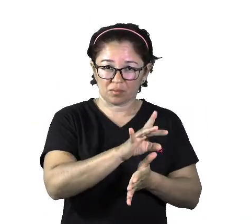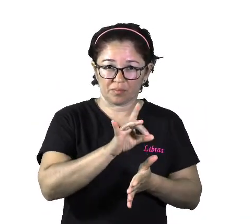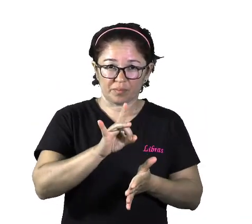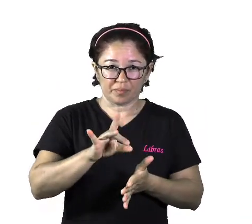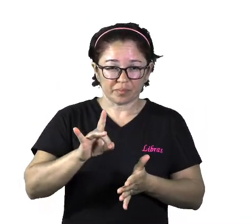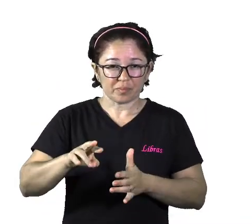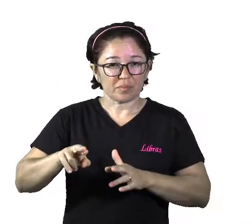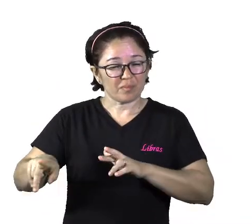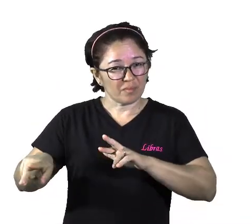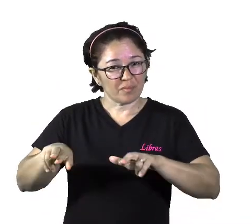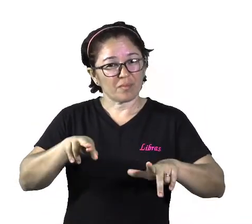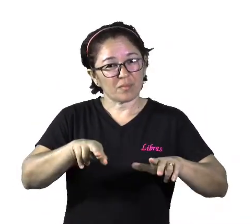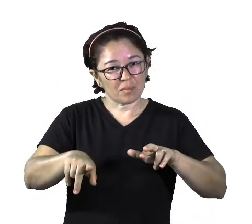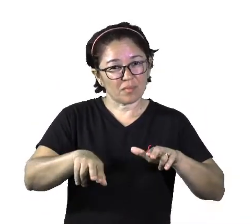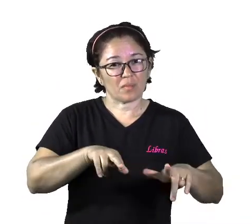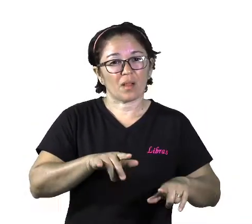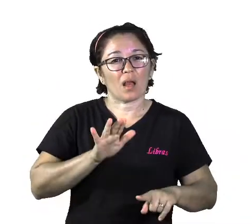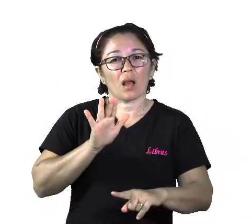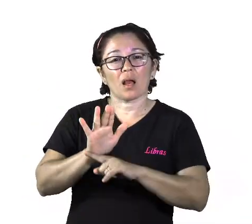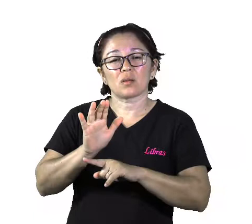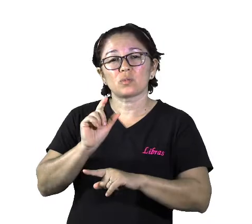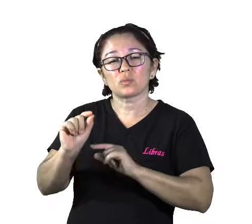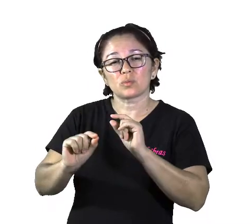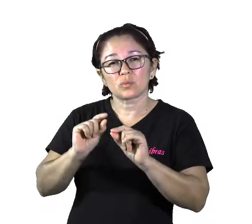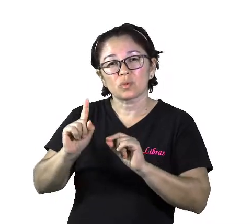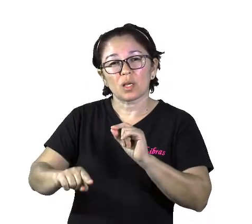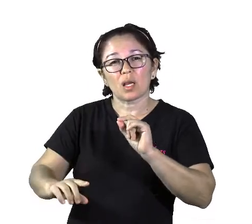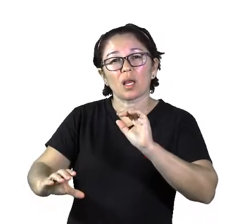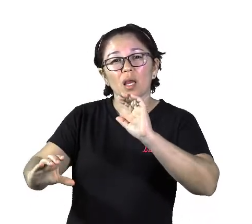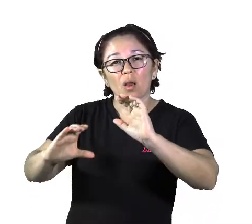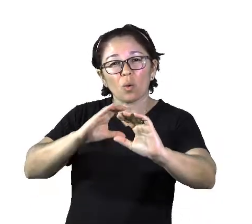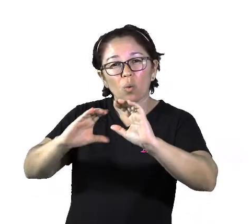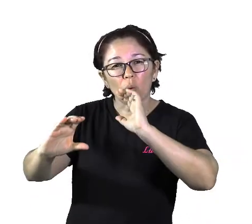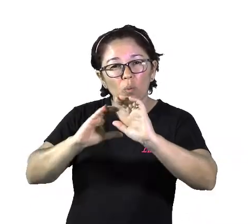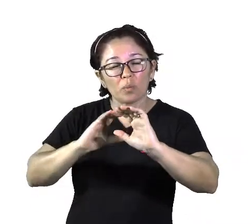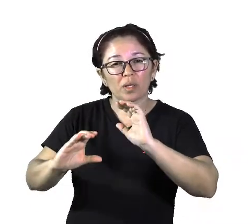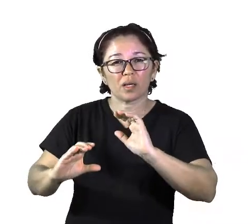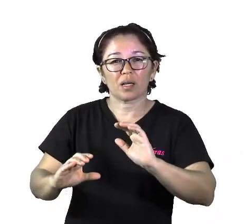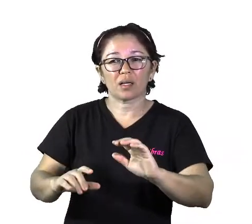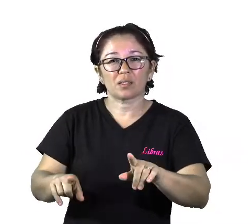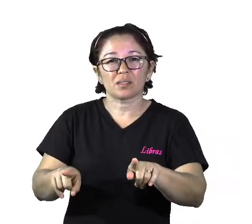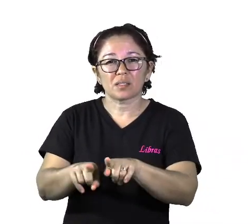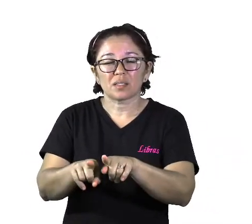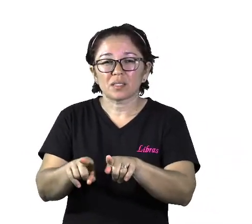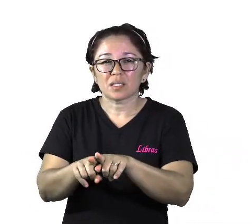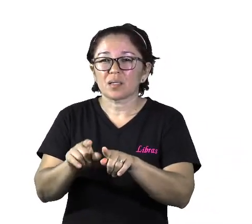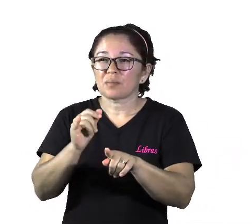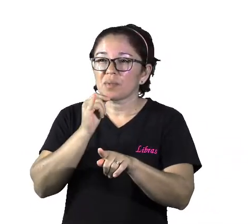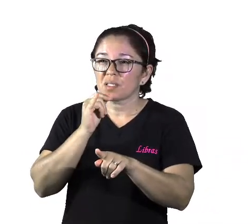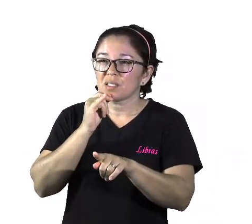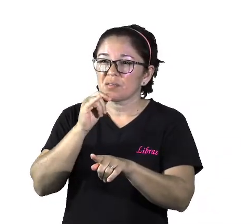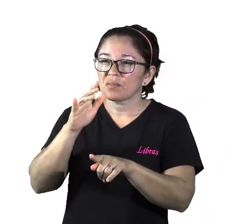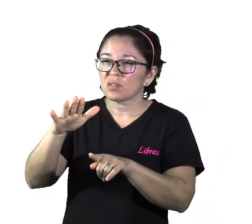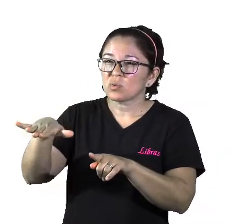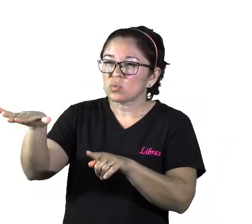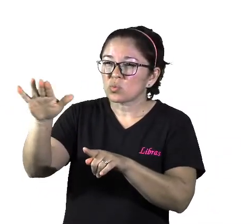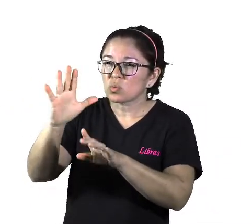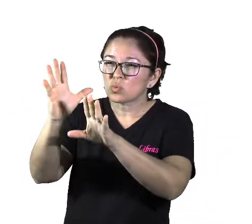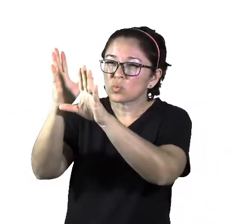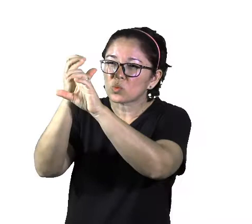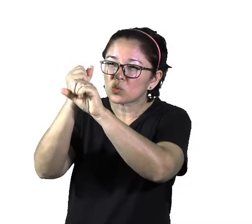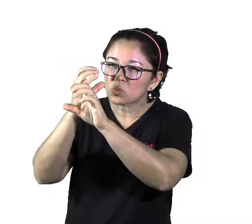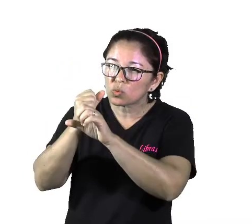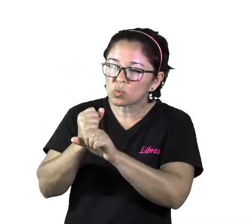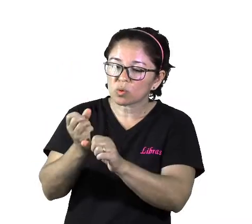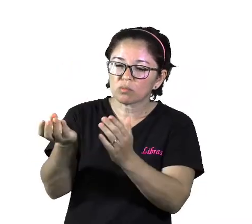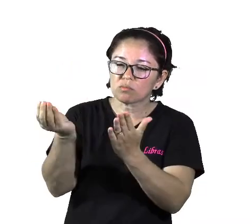foi importante para registrar informações, como o estoque de mercadorias, pagamentos,